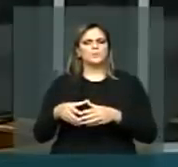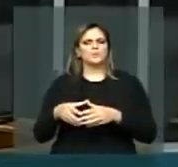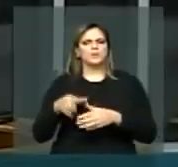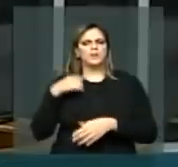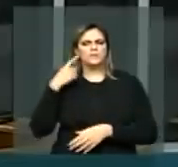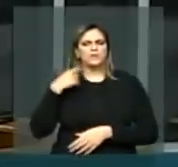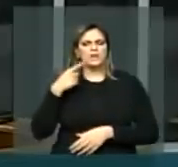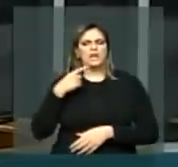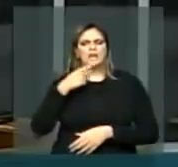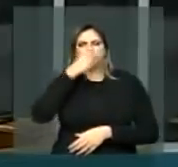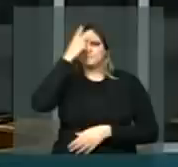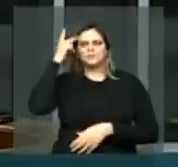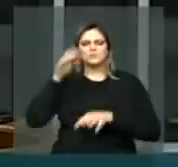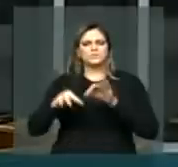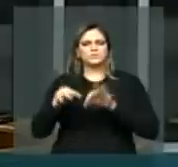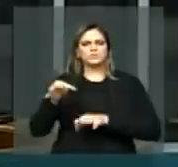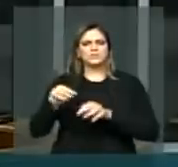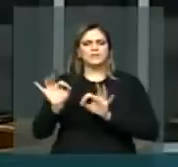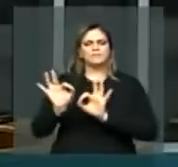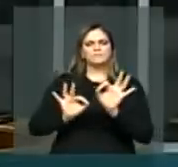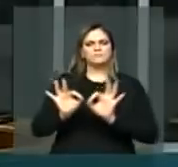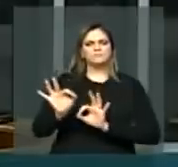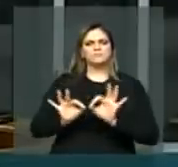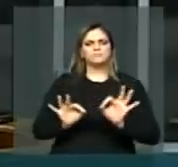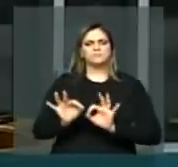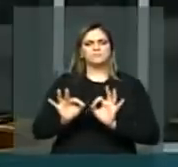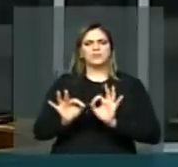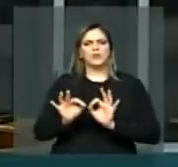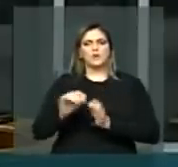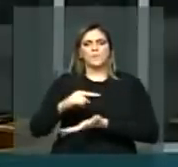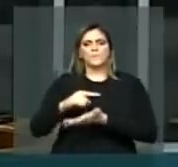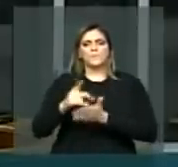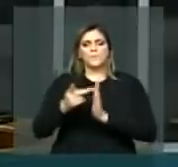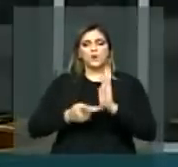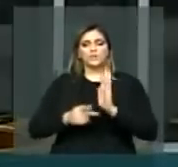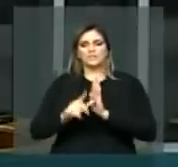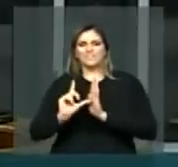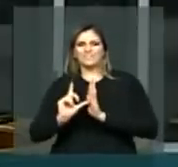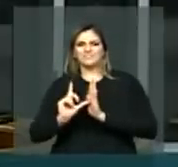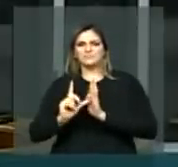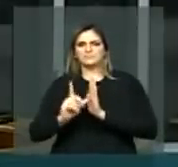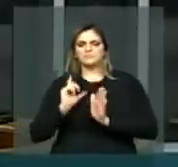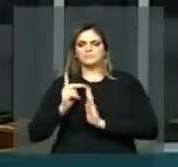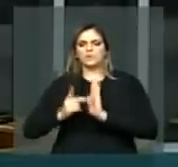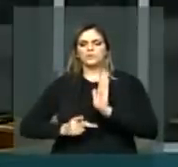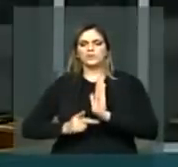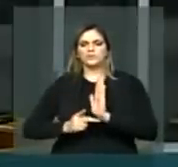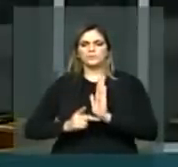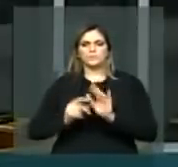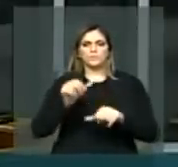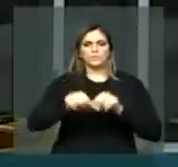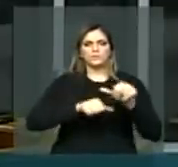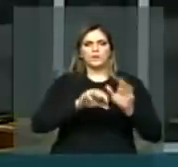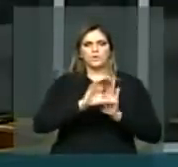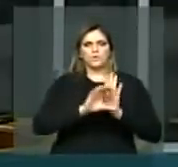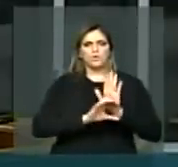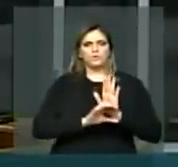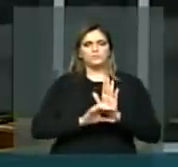que elaborou o anteprojeto da reforma do Código, não há